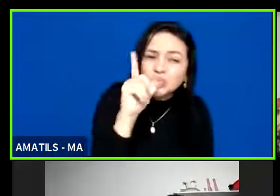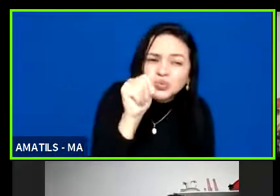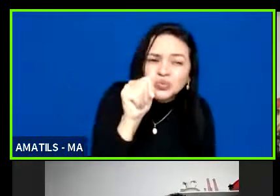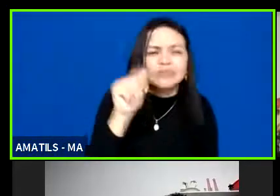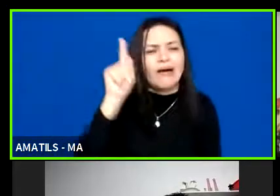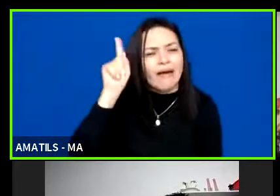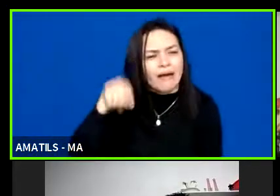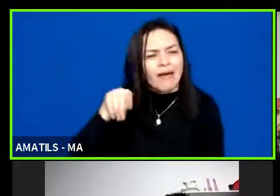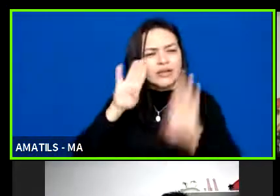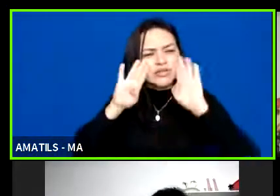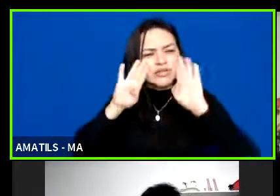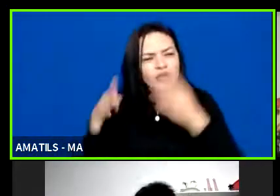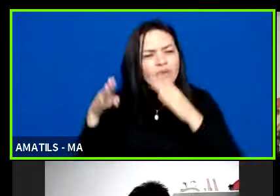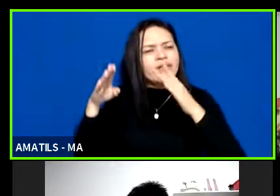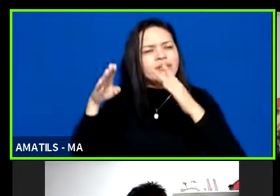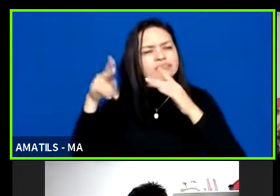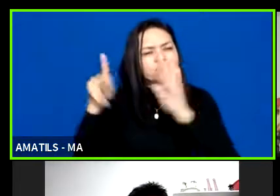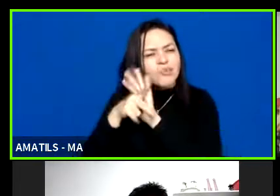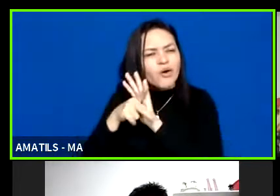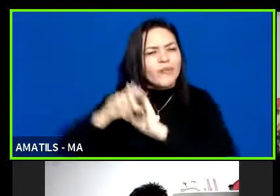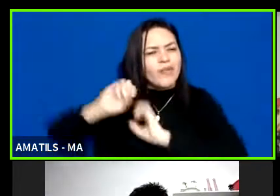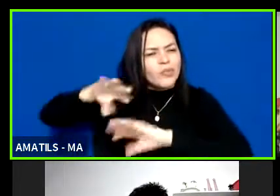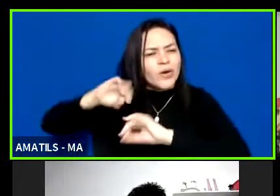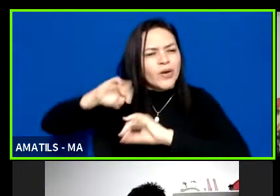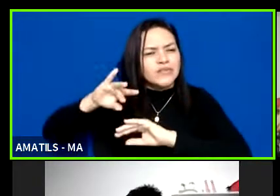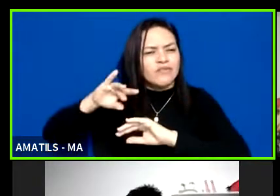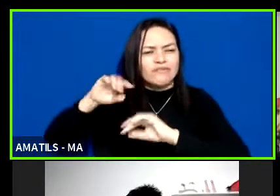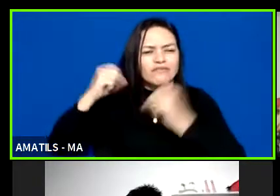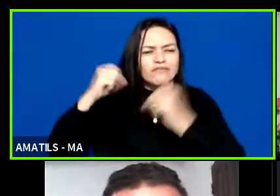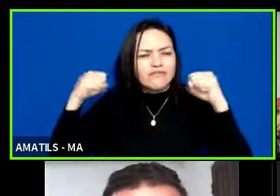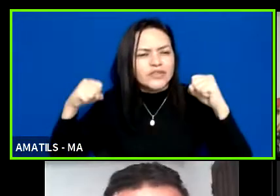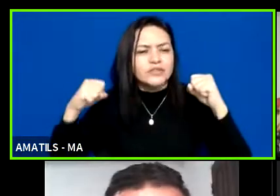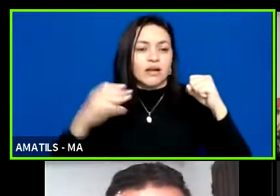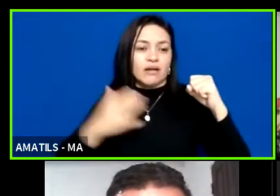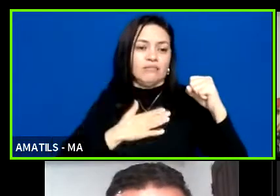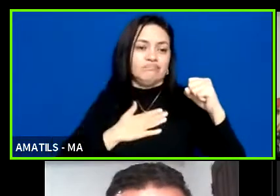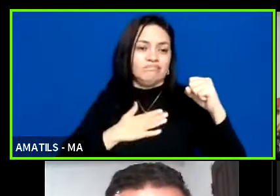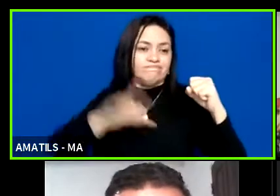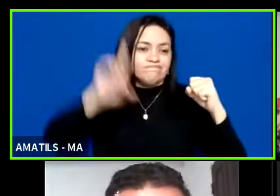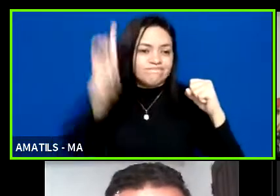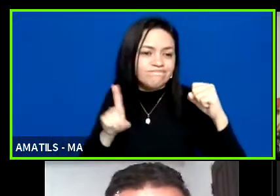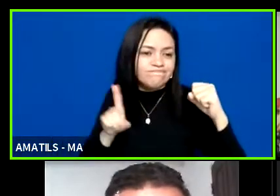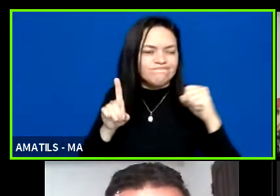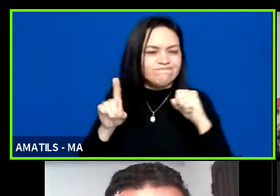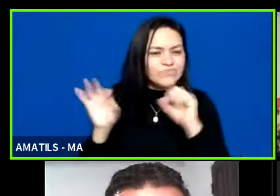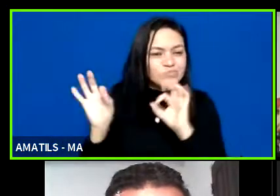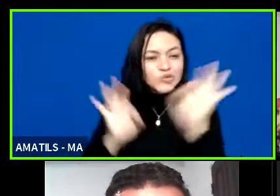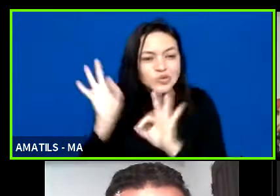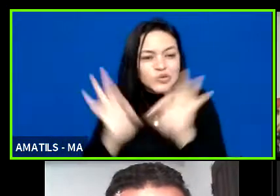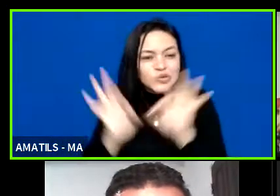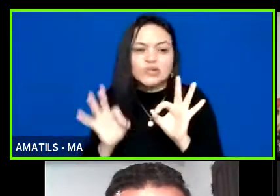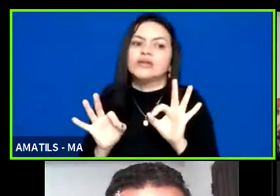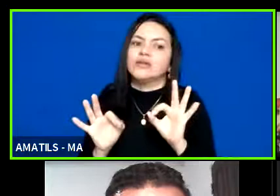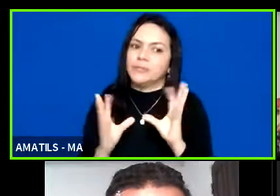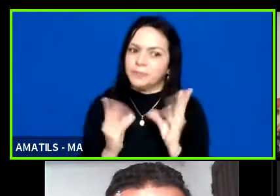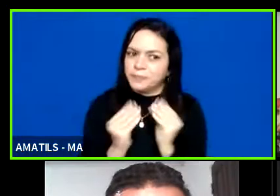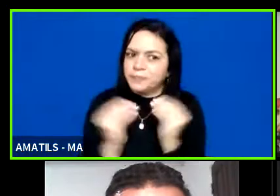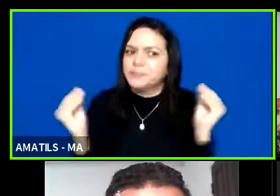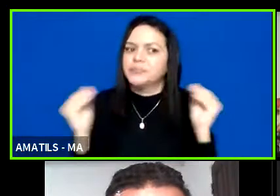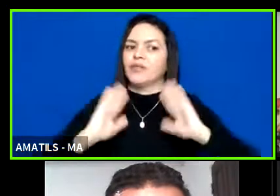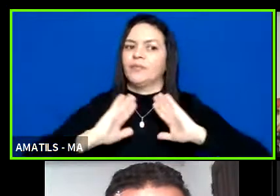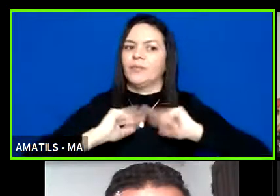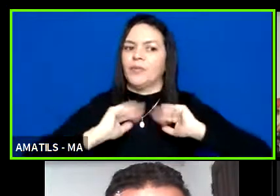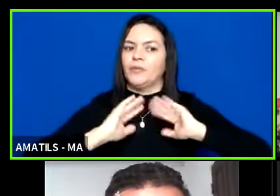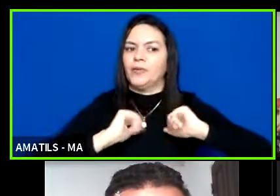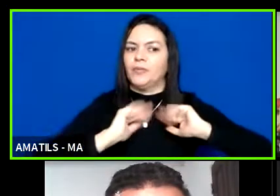rede pública de ensino passam pela minha sessão e as demandas não têm sido poucas, com esse retorno das aulas que todo o